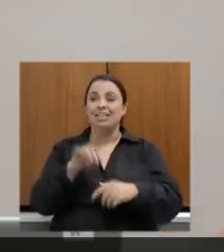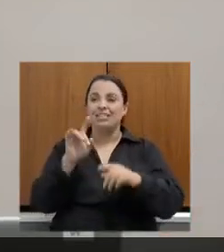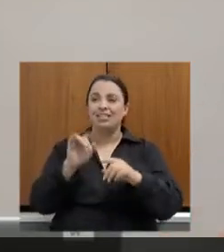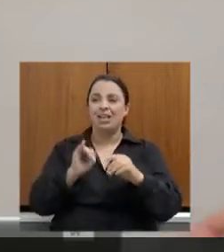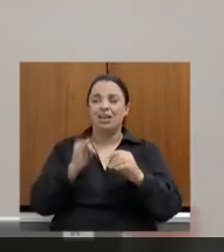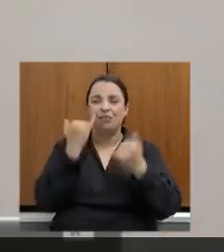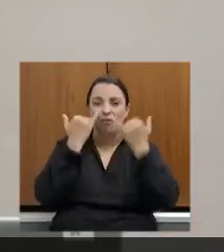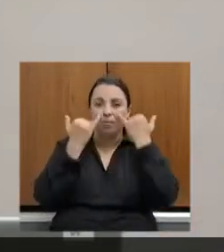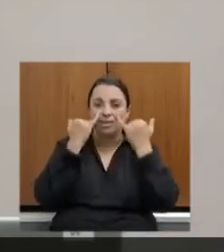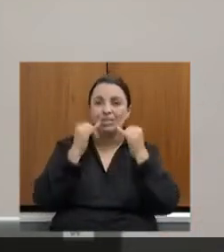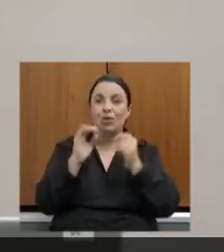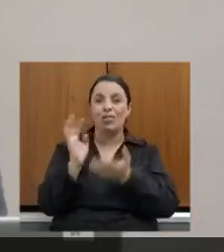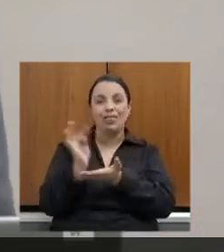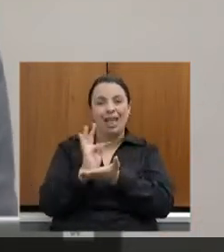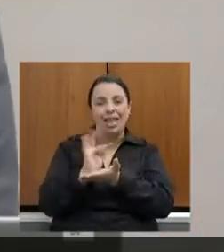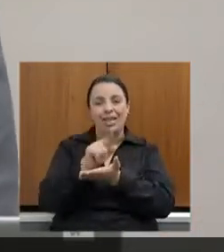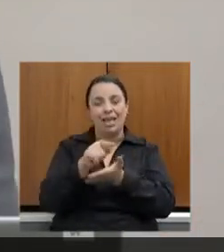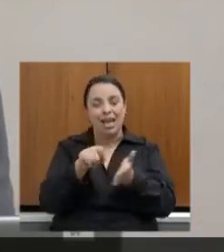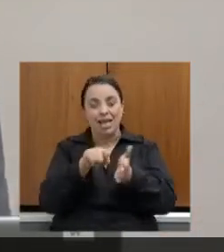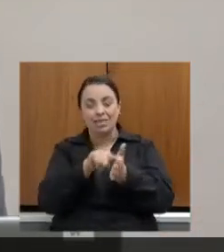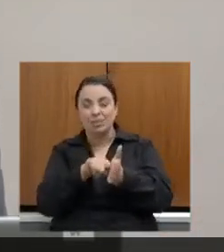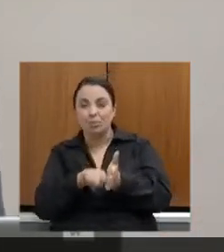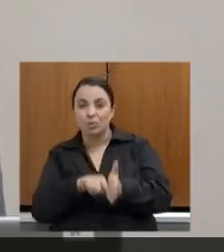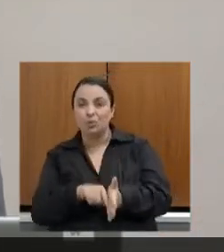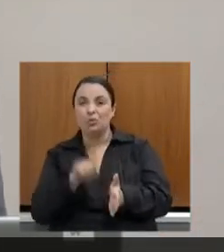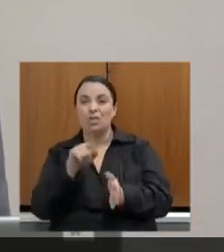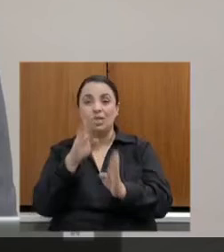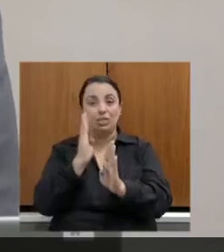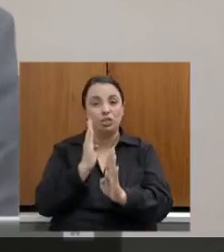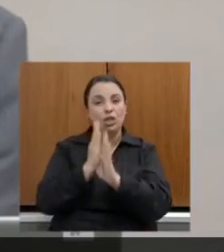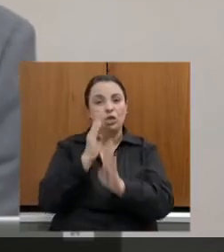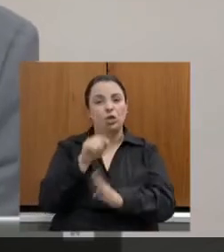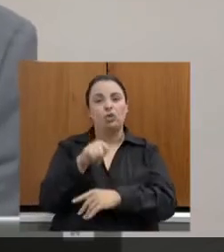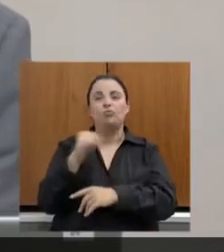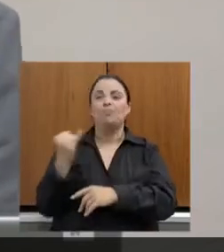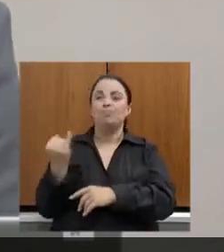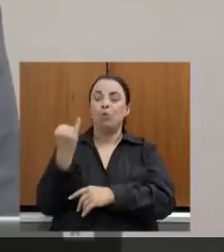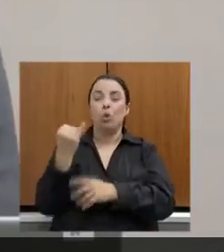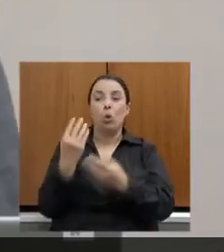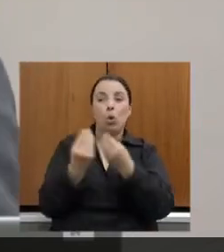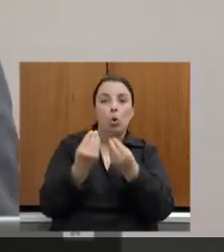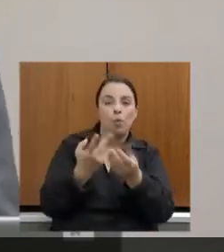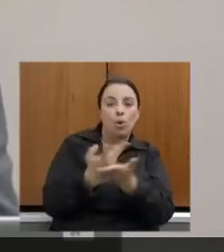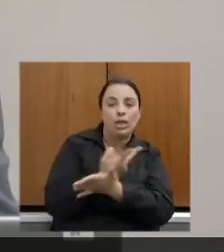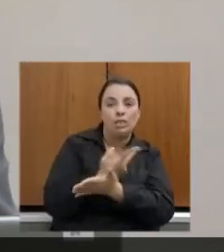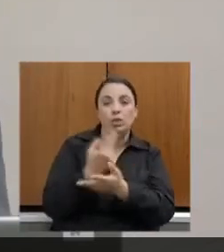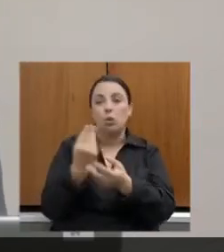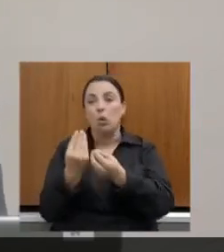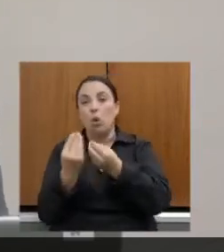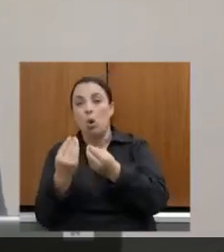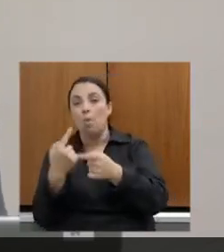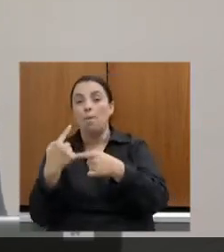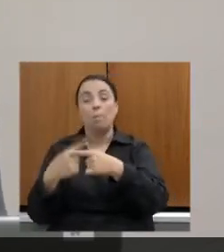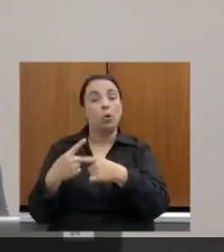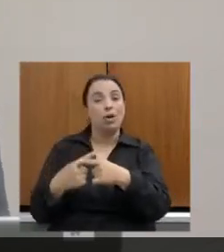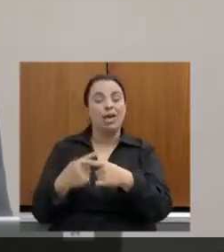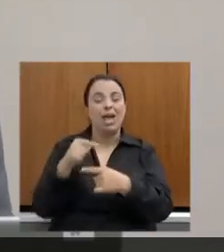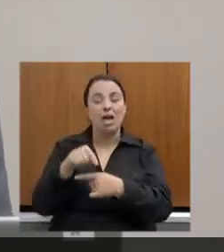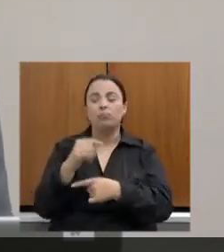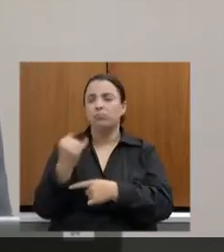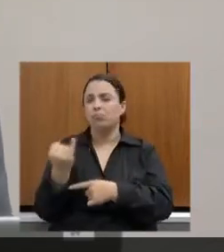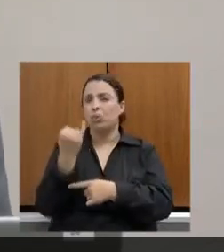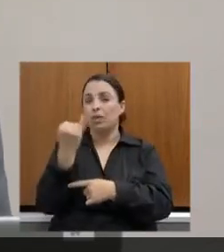estudo que foi apresentado, esse diagnóstico profundo de onde que vem, como que vai, para que nós possamos, aí sim,